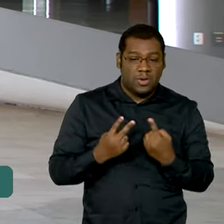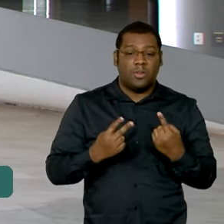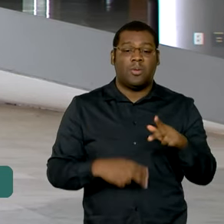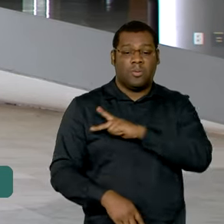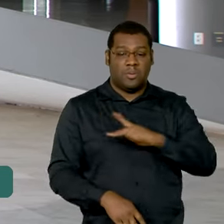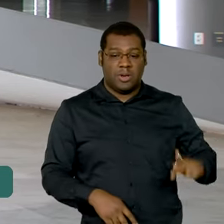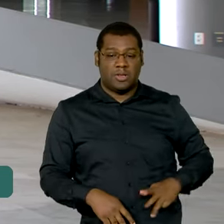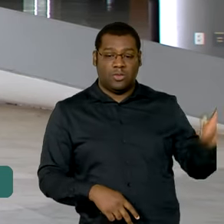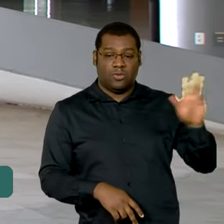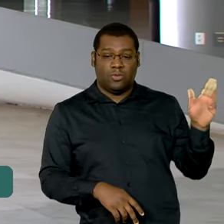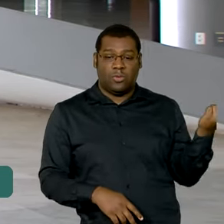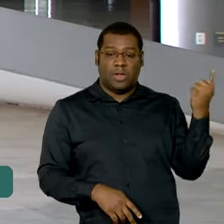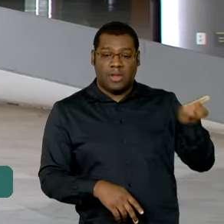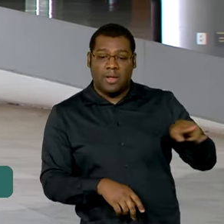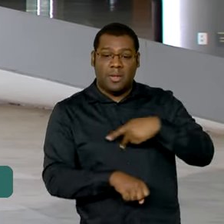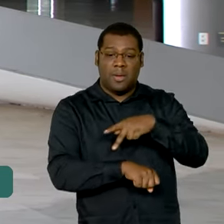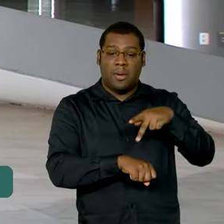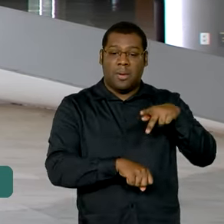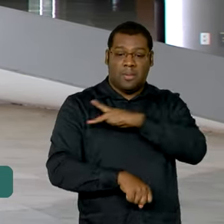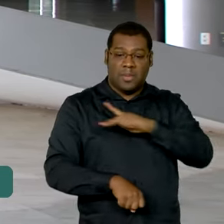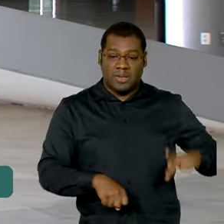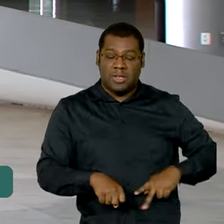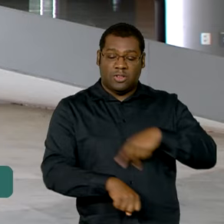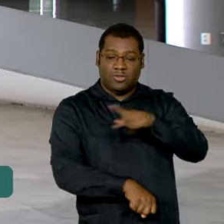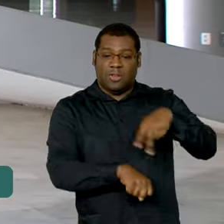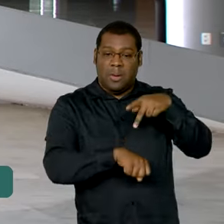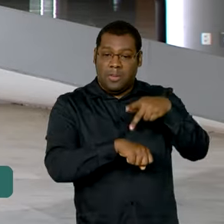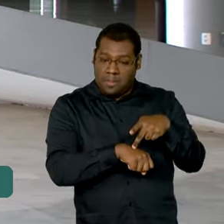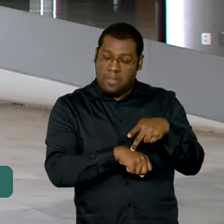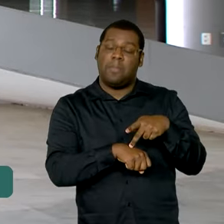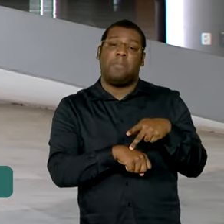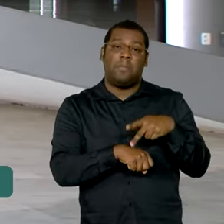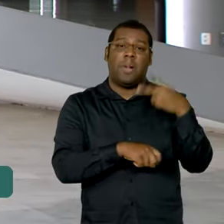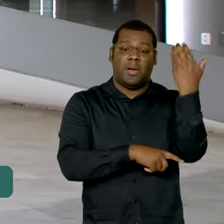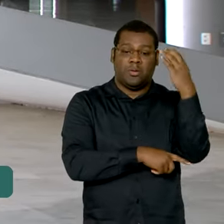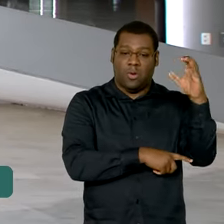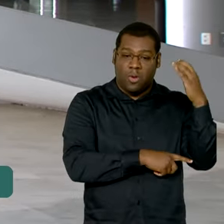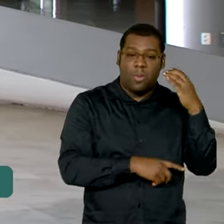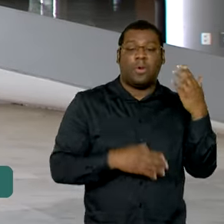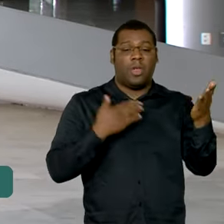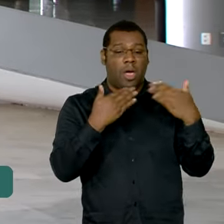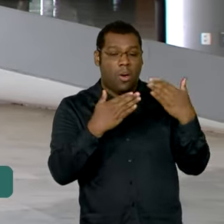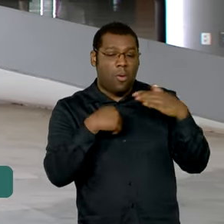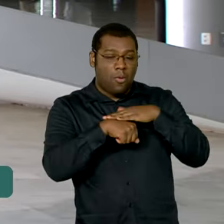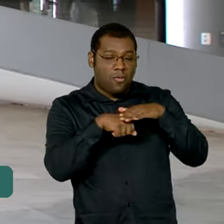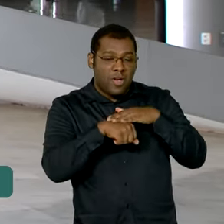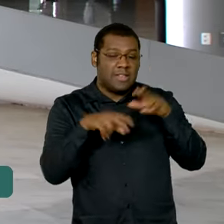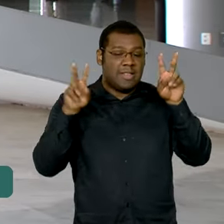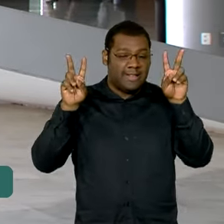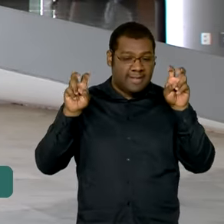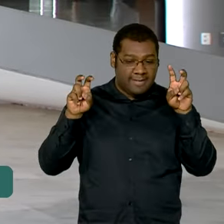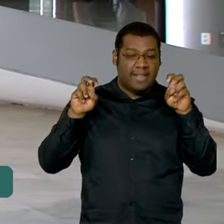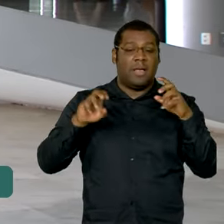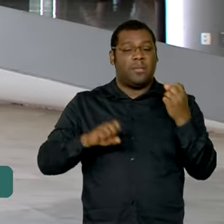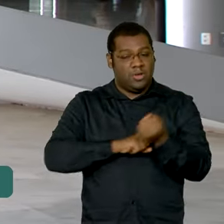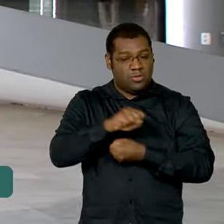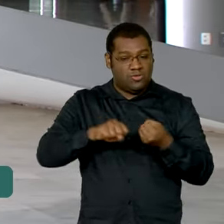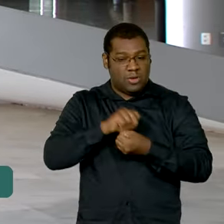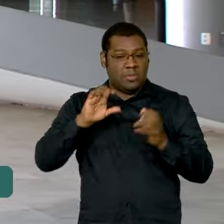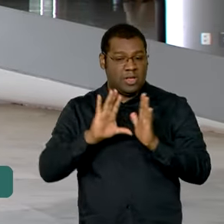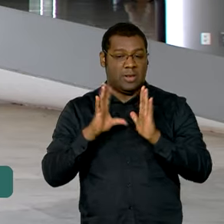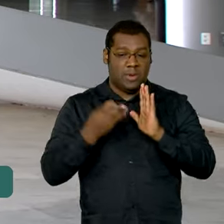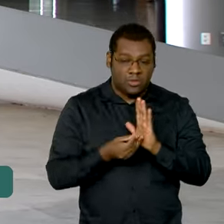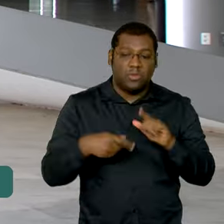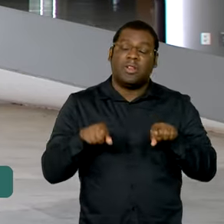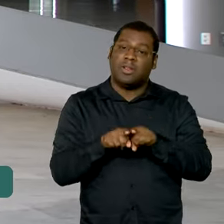os dois governantes, eles falem sobre a questão da Amazônia, do desenvolvimento sustentável na Amazônia e também como está a situação da Venezuela. Na